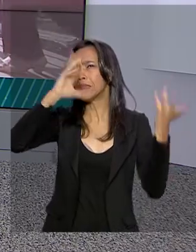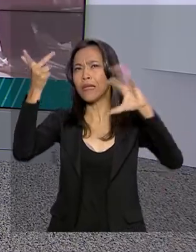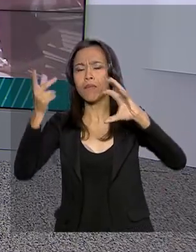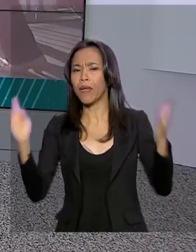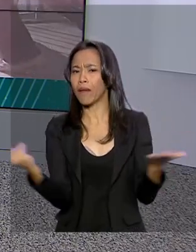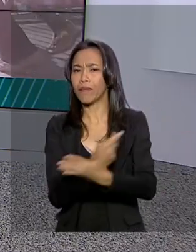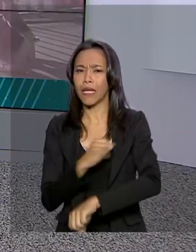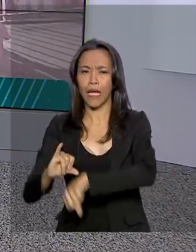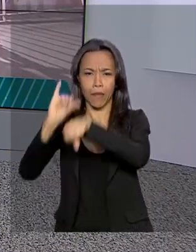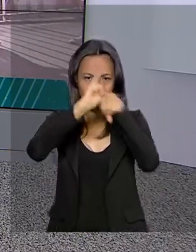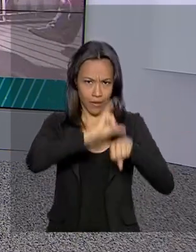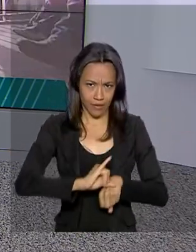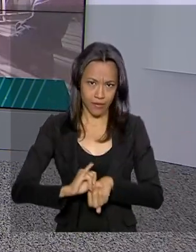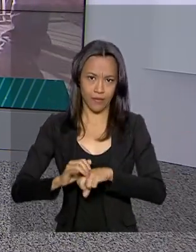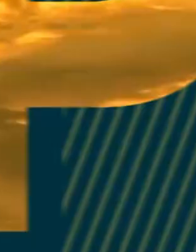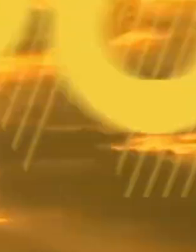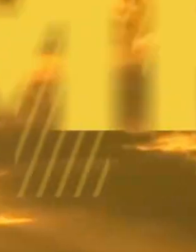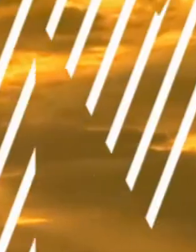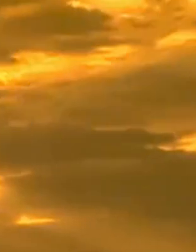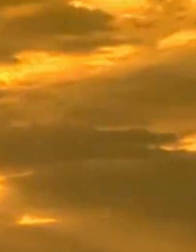tempo em algumas capitais.